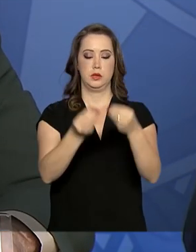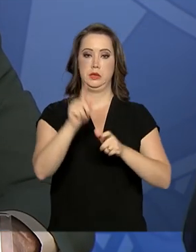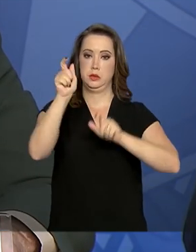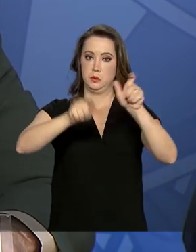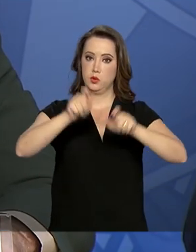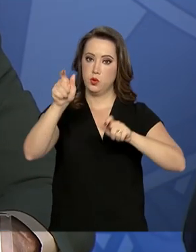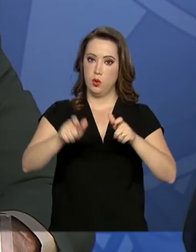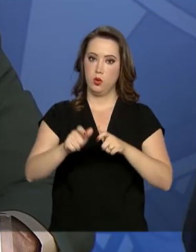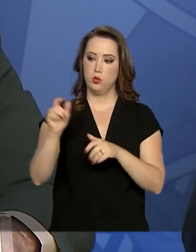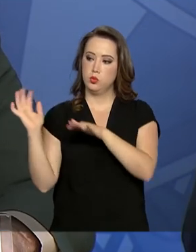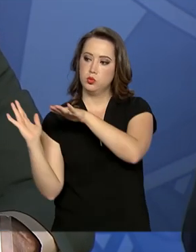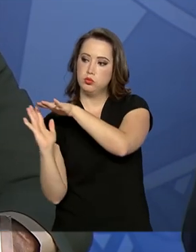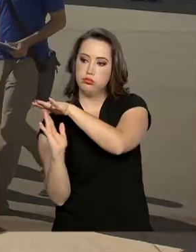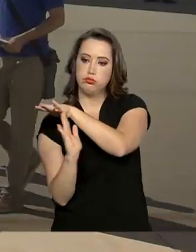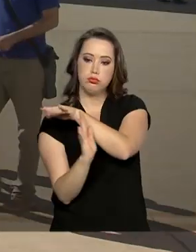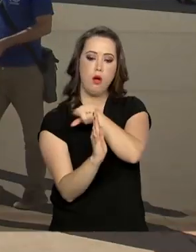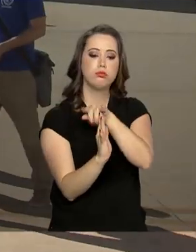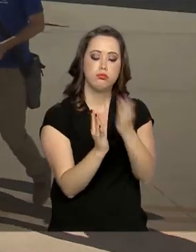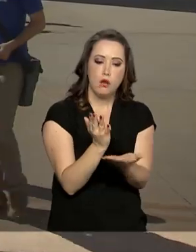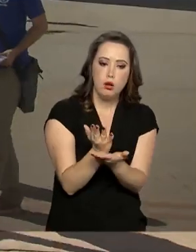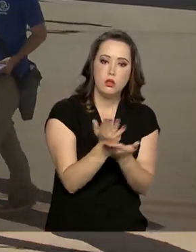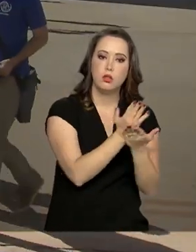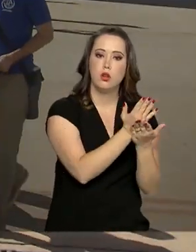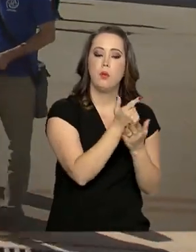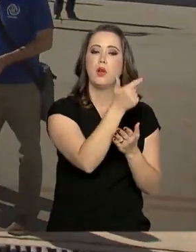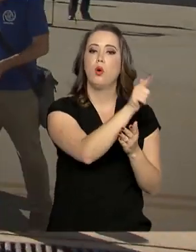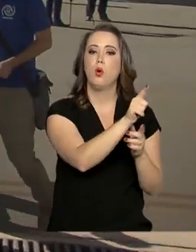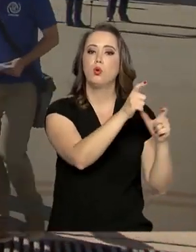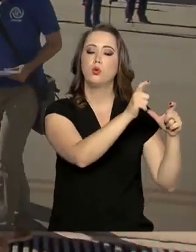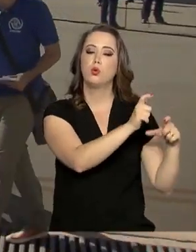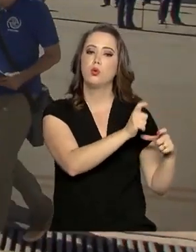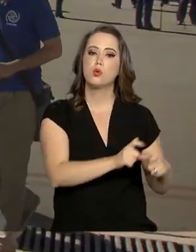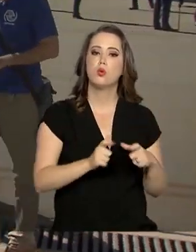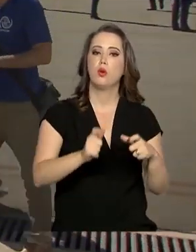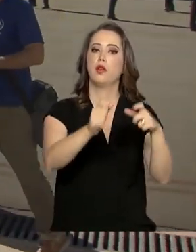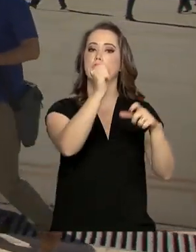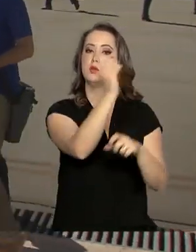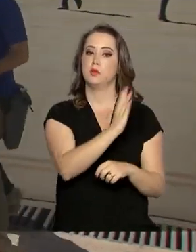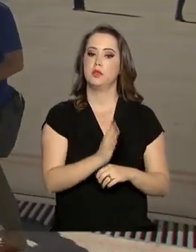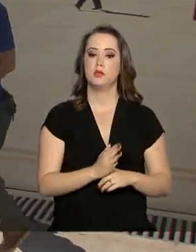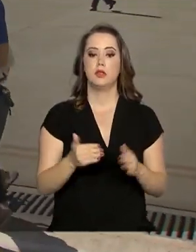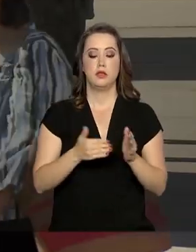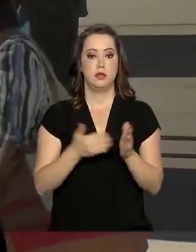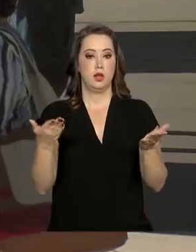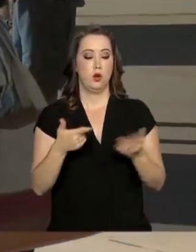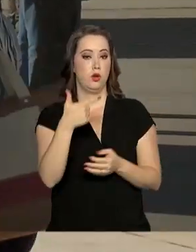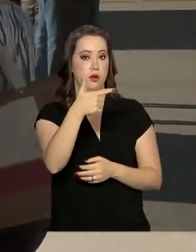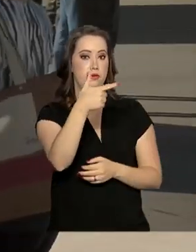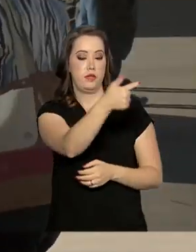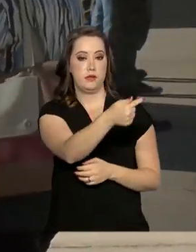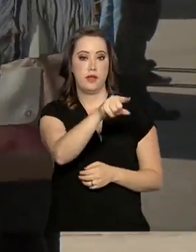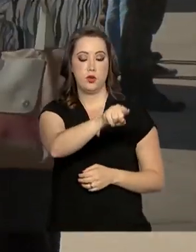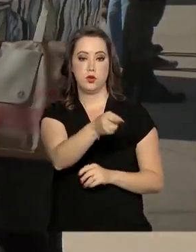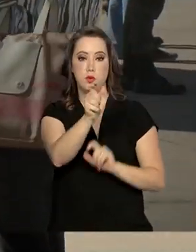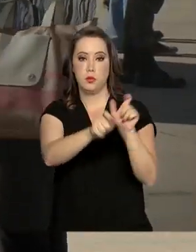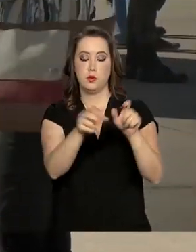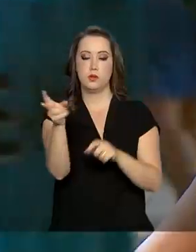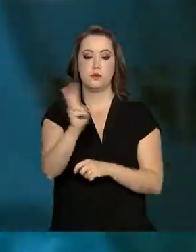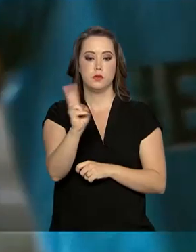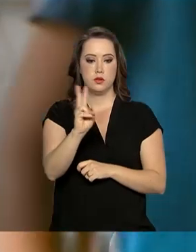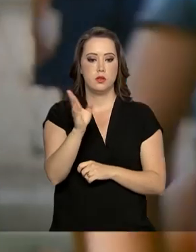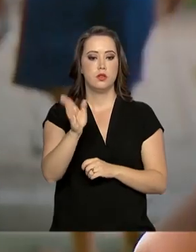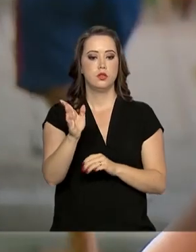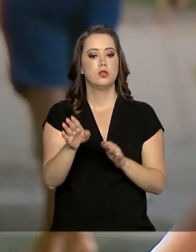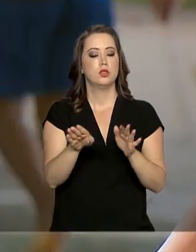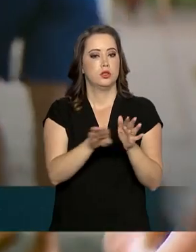para a interiorização. Até agora, 27 mil venezuelanos foram interiorizados no país e esse processo